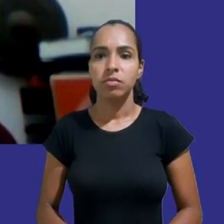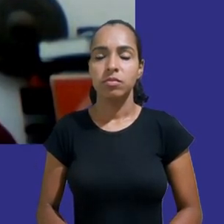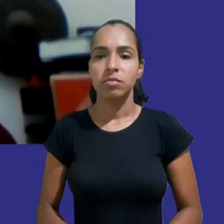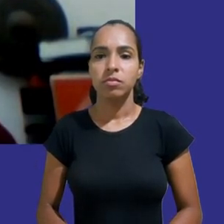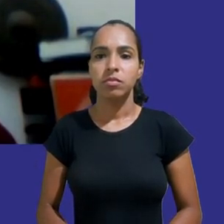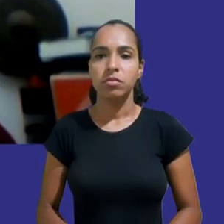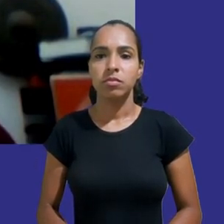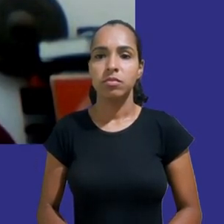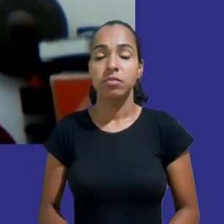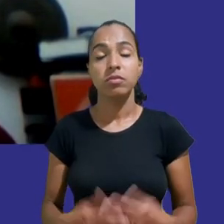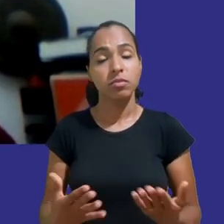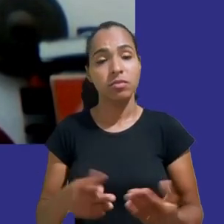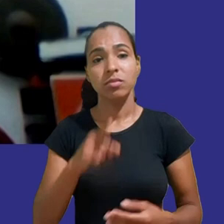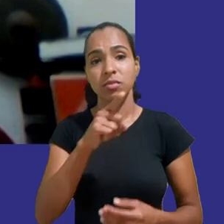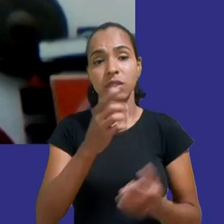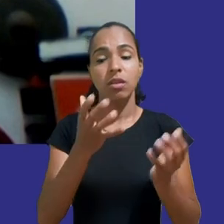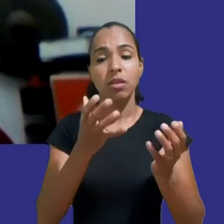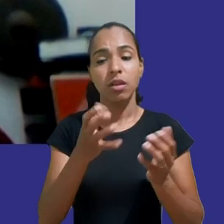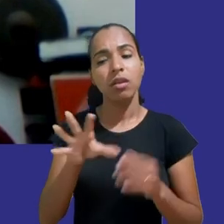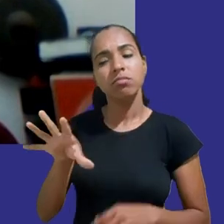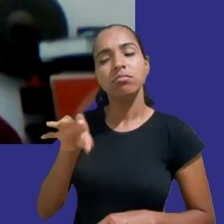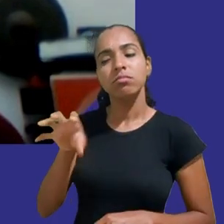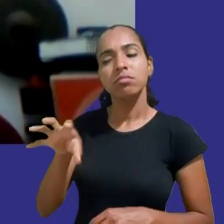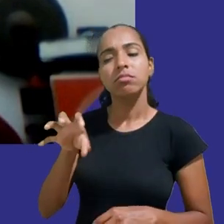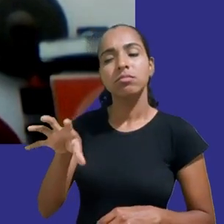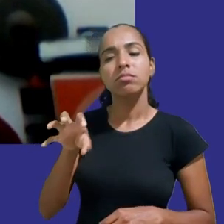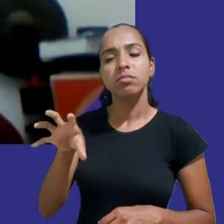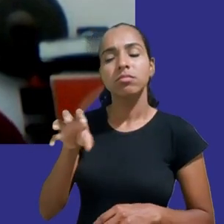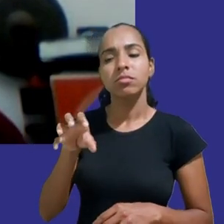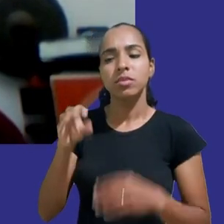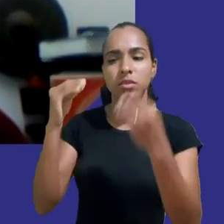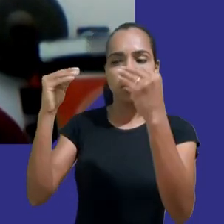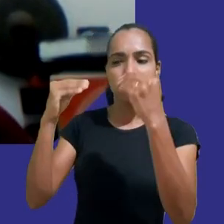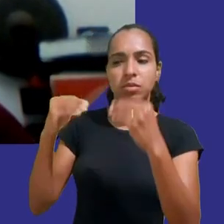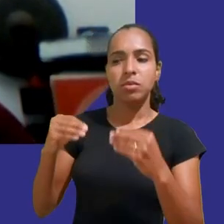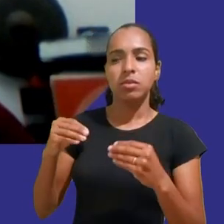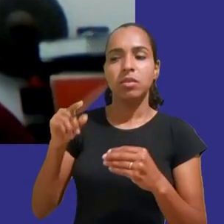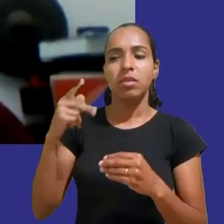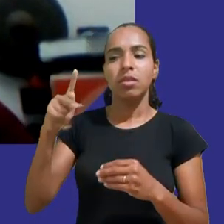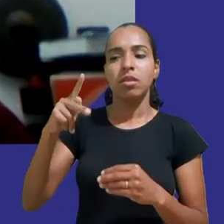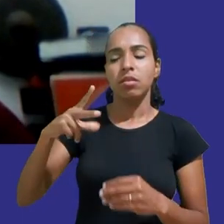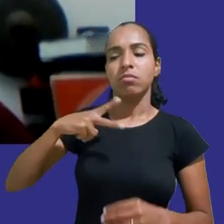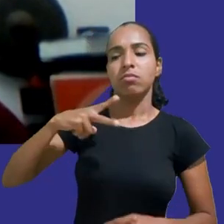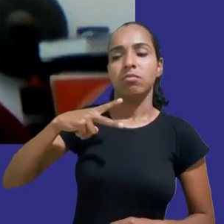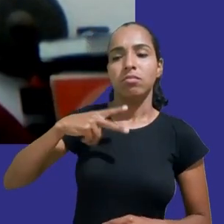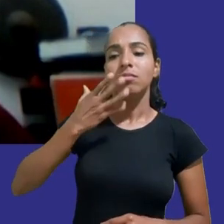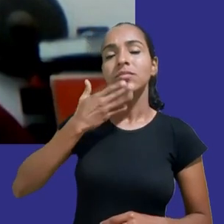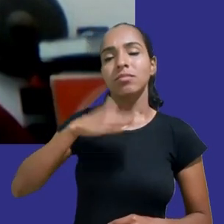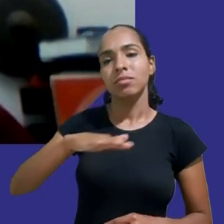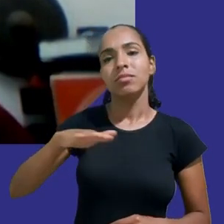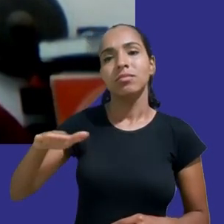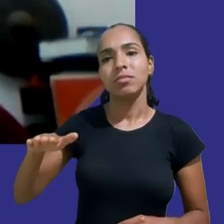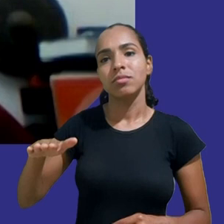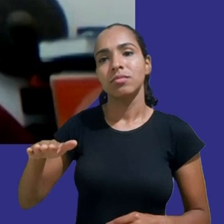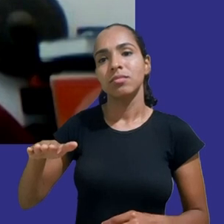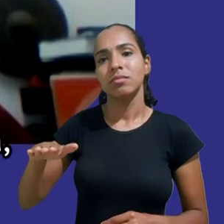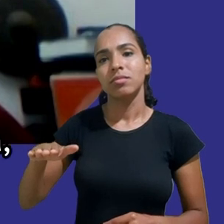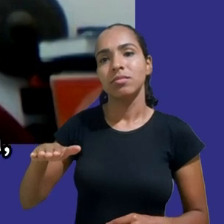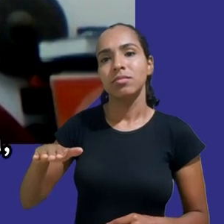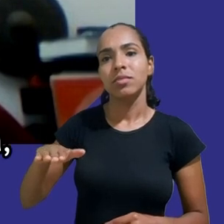de dados daquele usuário incluindo dados de crianças e utilizar esses dados para direcionar publicidade